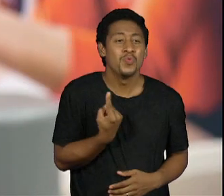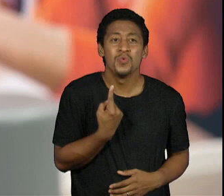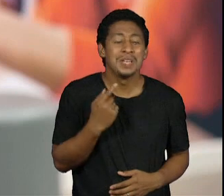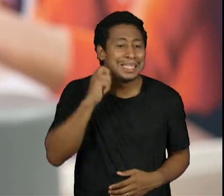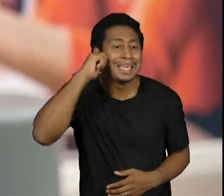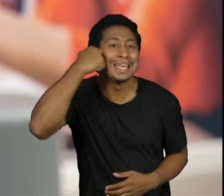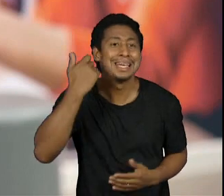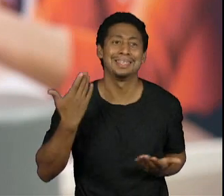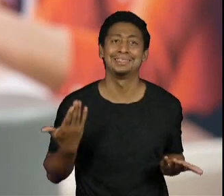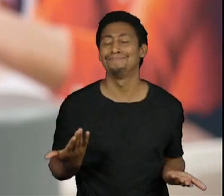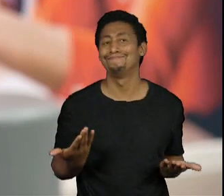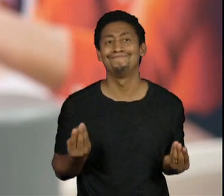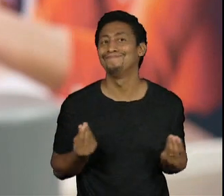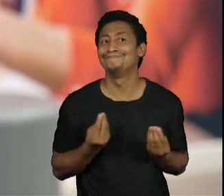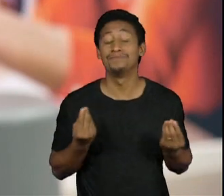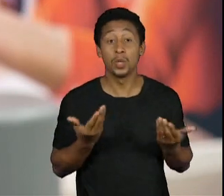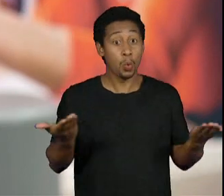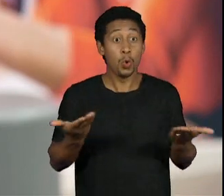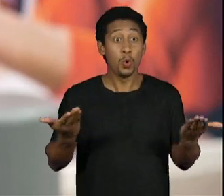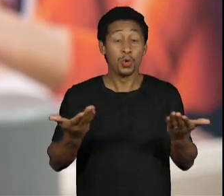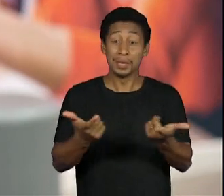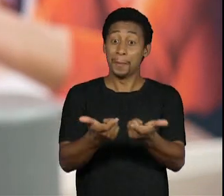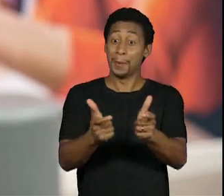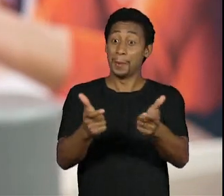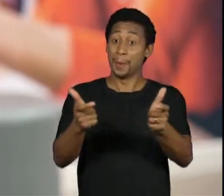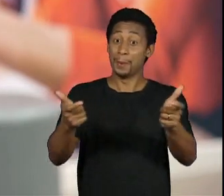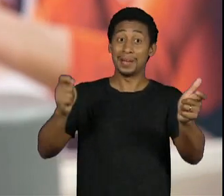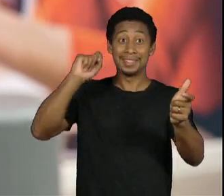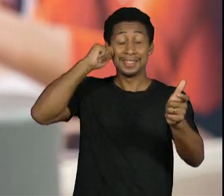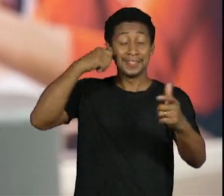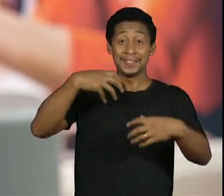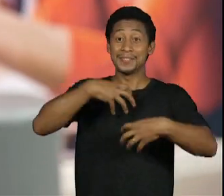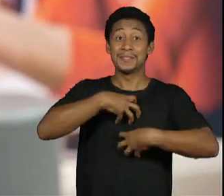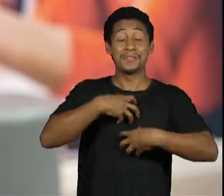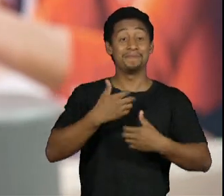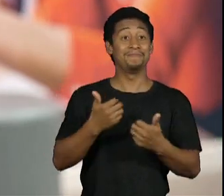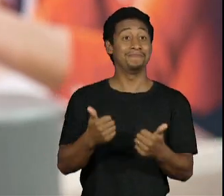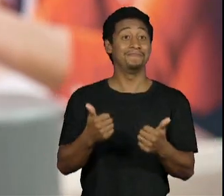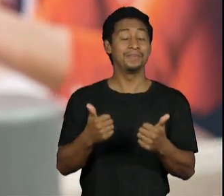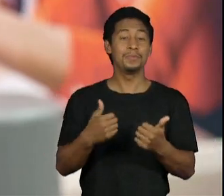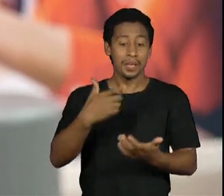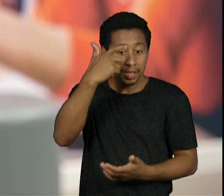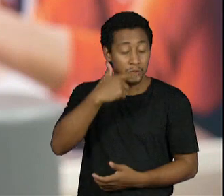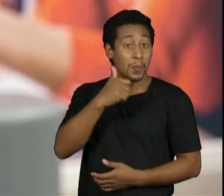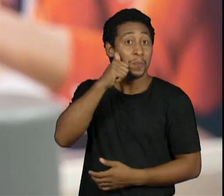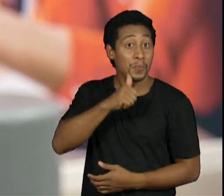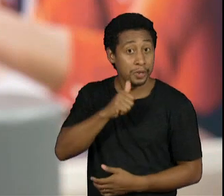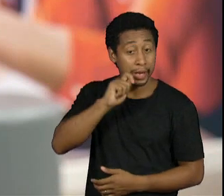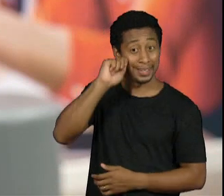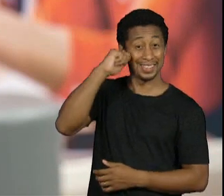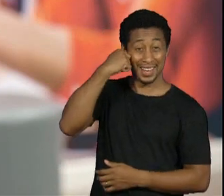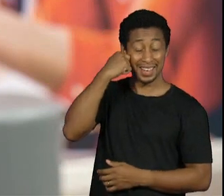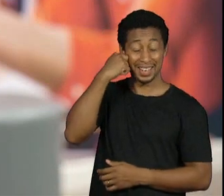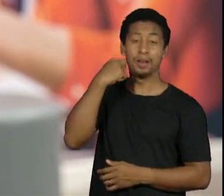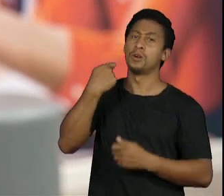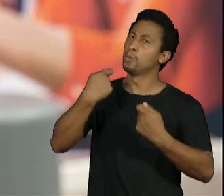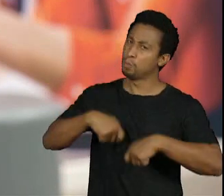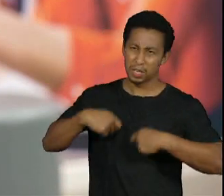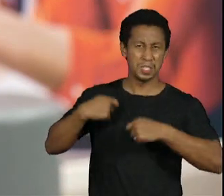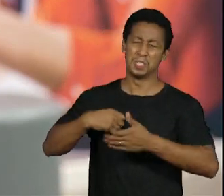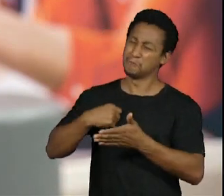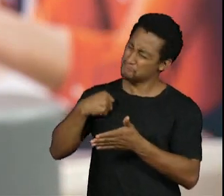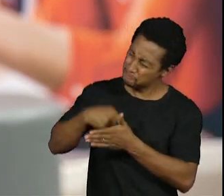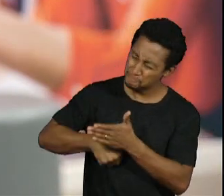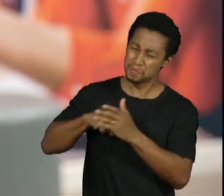acontecendo hoje para mim é muito importante pelo fato de ser mulher negra você tem que sempre estar um passo à frente você tem que